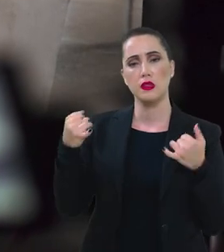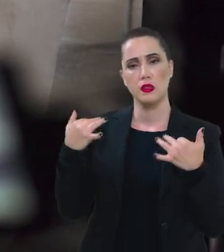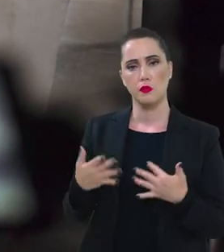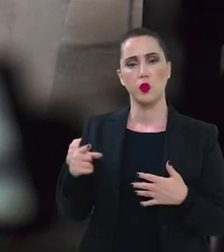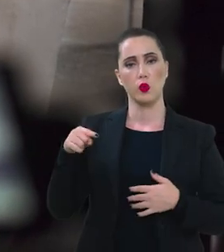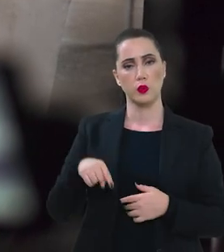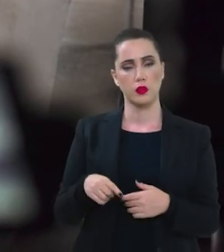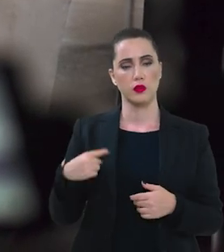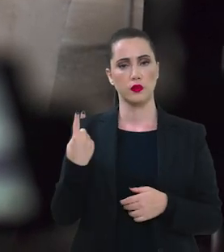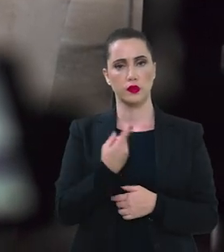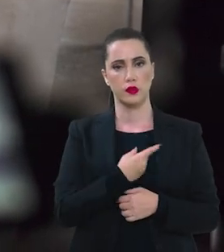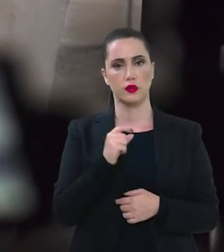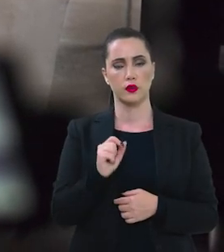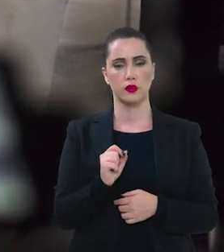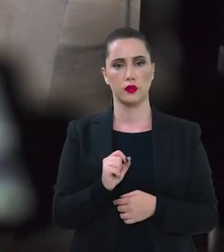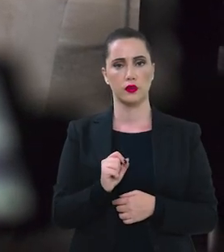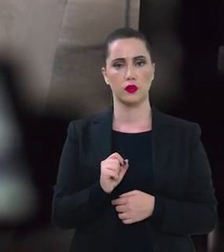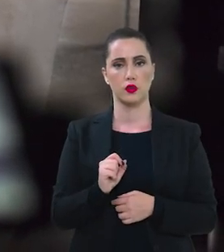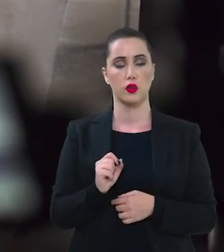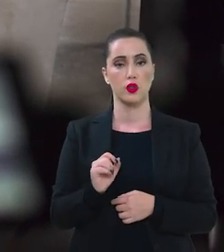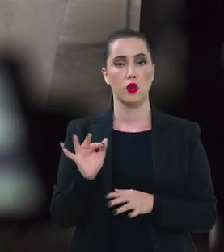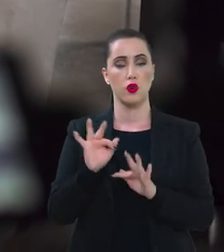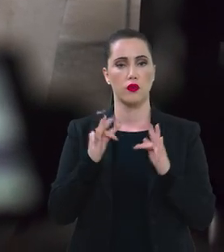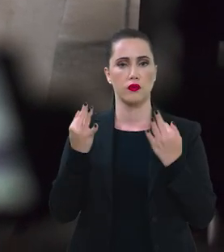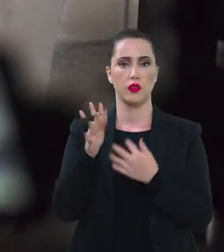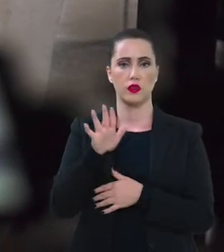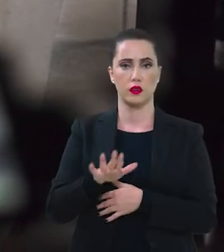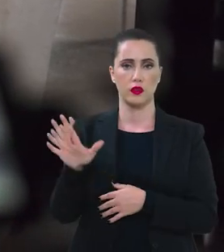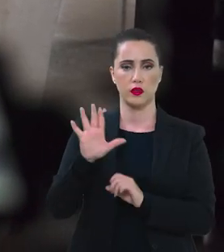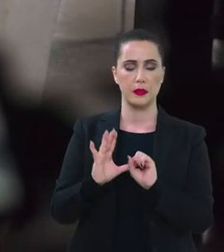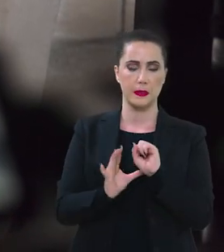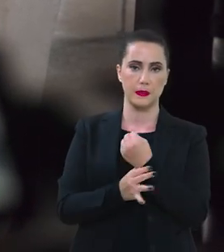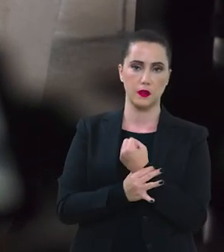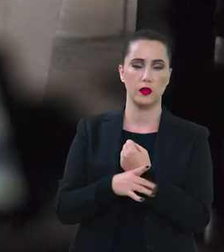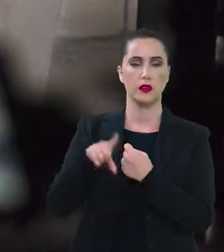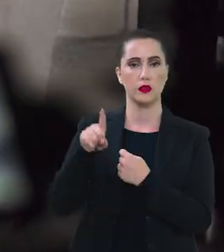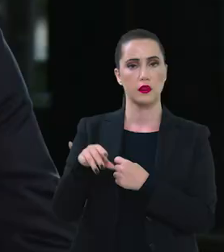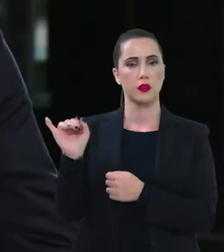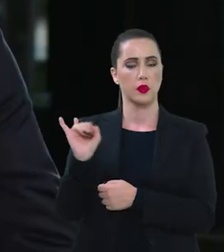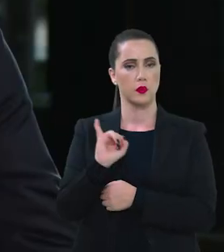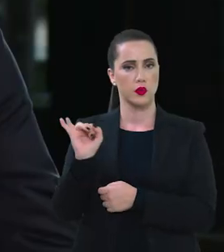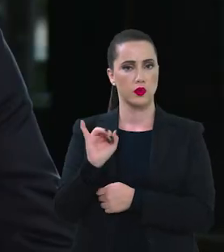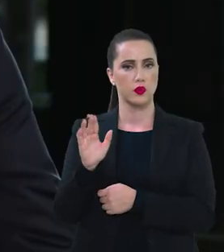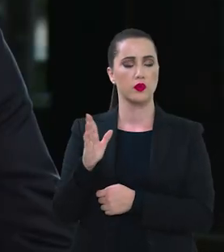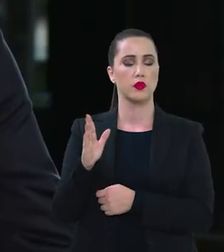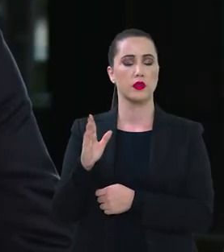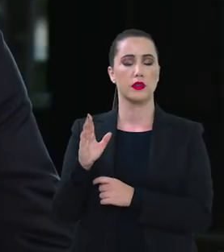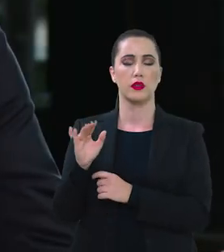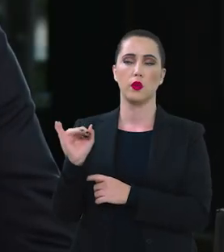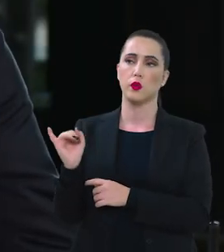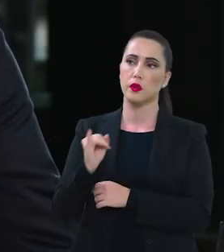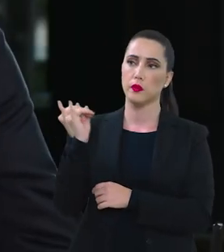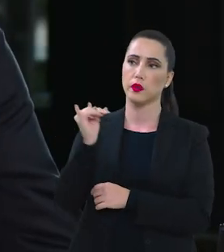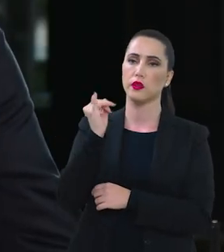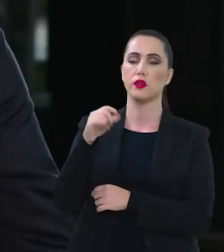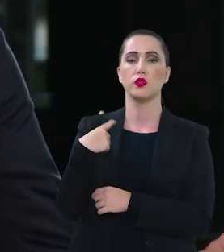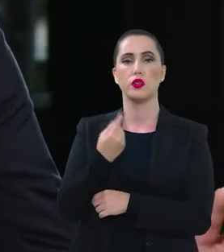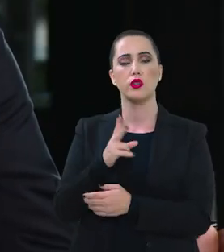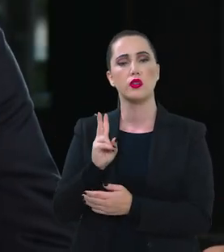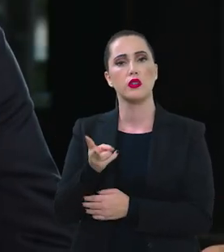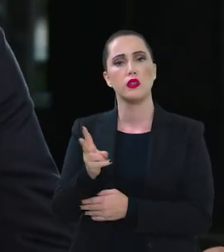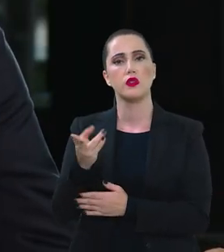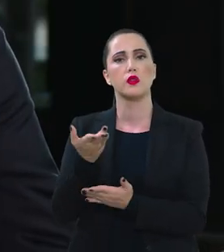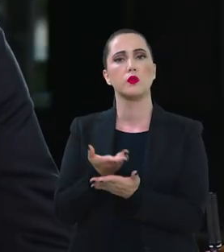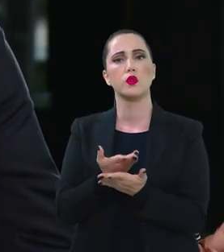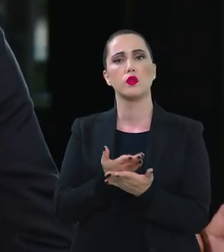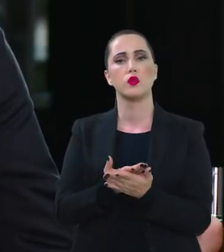no Brasil em Pauta o Fórum Nacional de Segurança Pública que é uma instituição importante que a gente sempre se debruça para